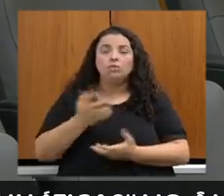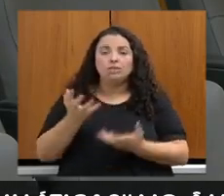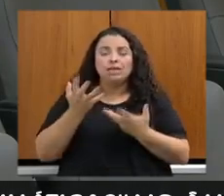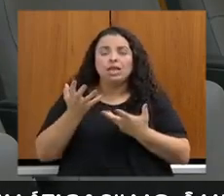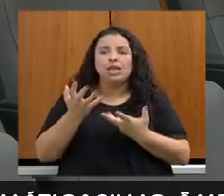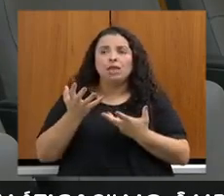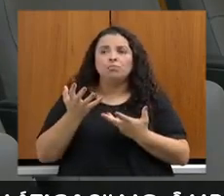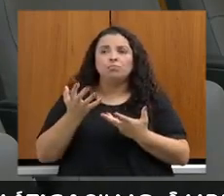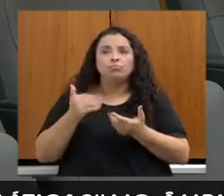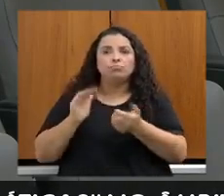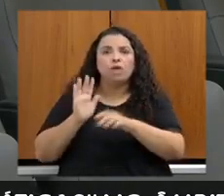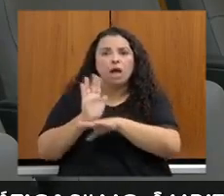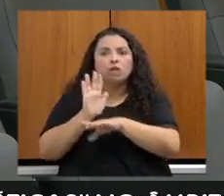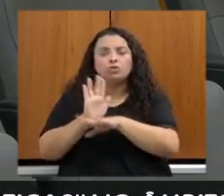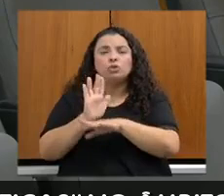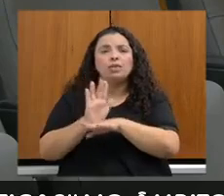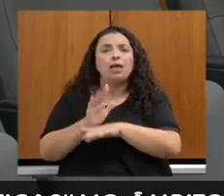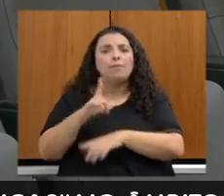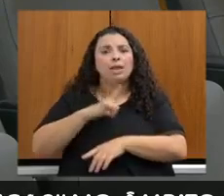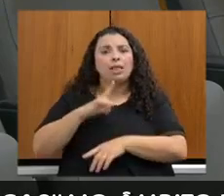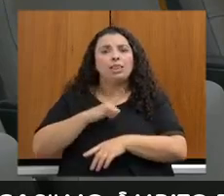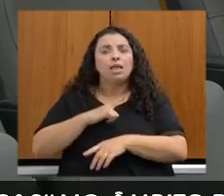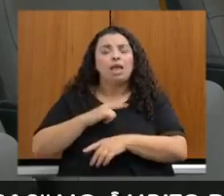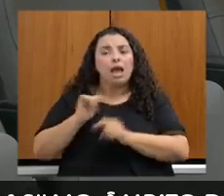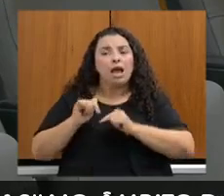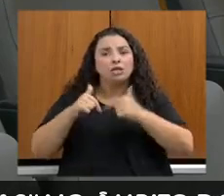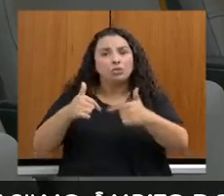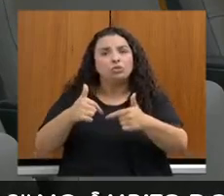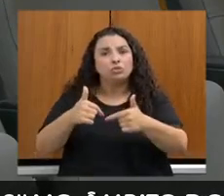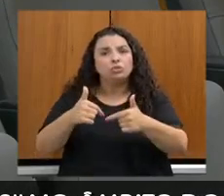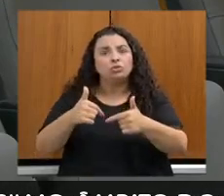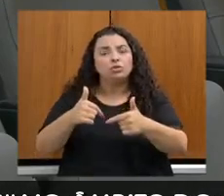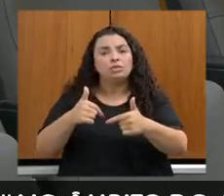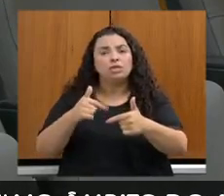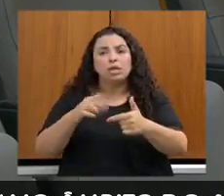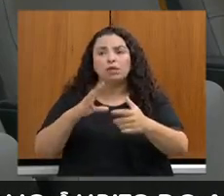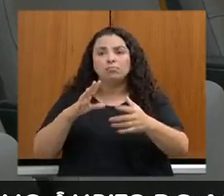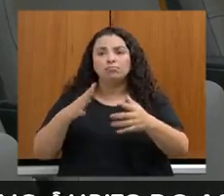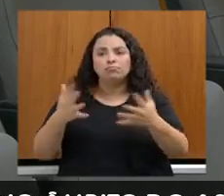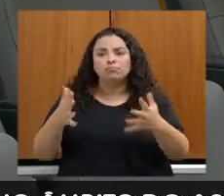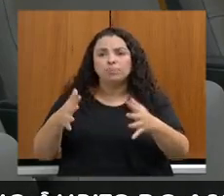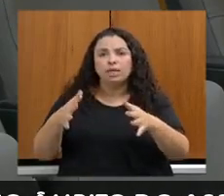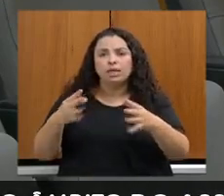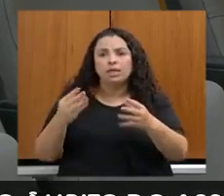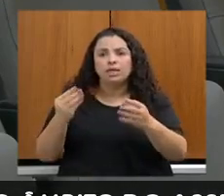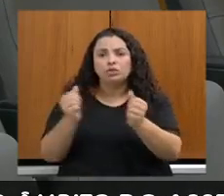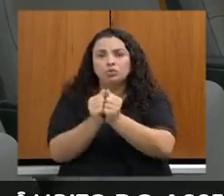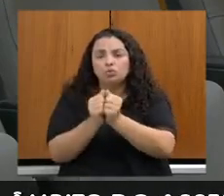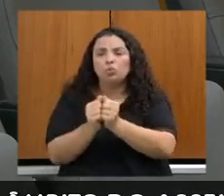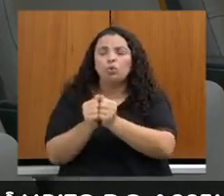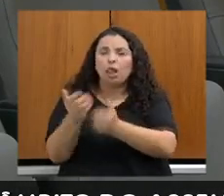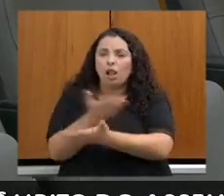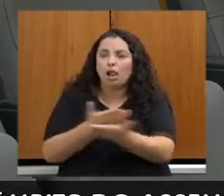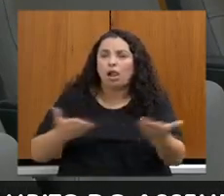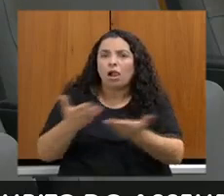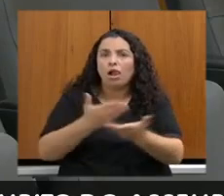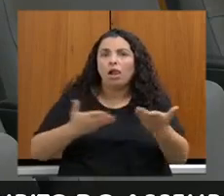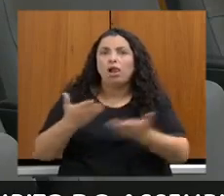encurtar, criar realmente ações integradas que possam estar viabilizando mais